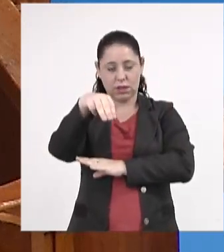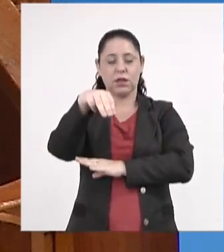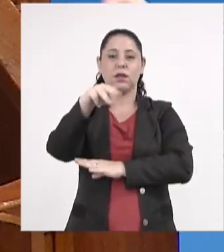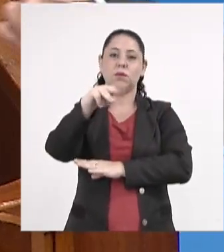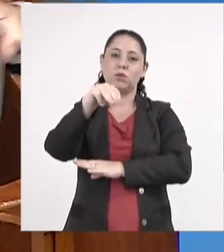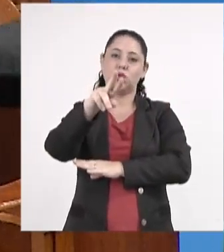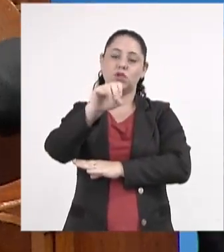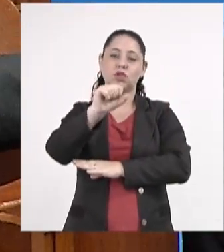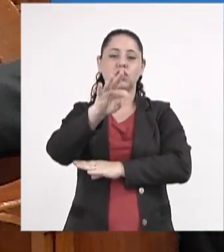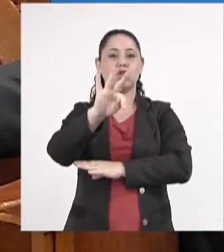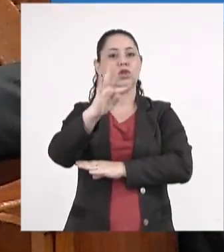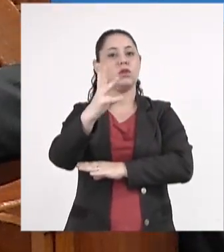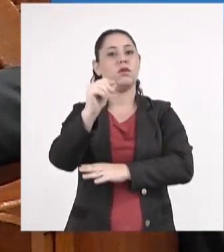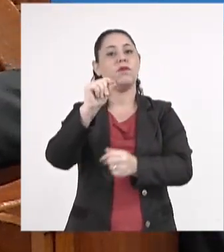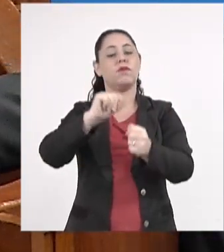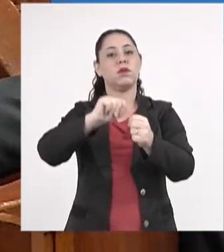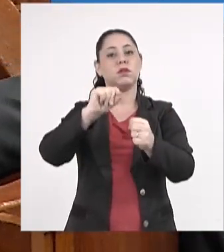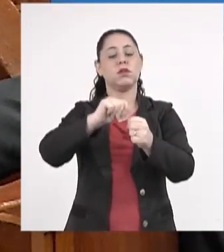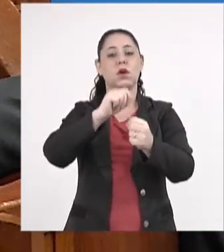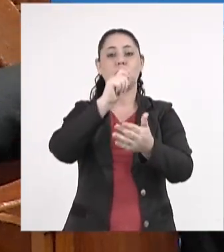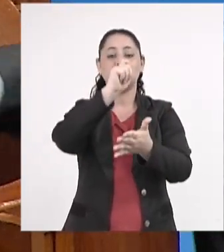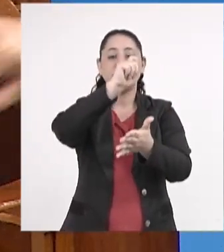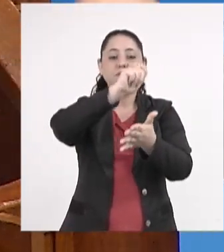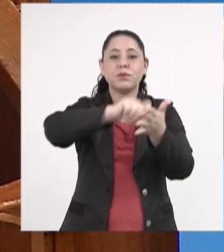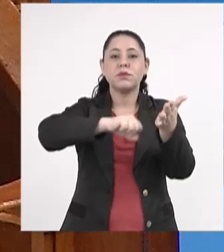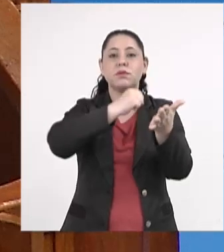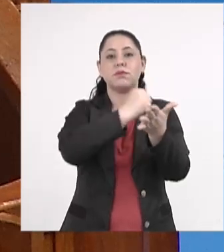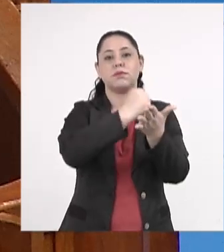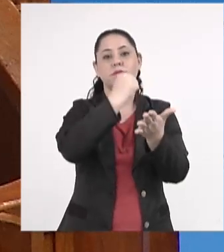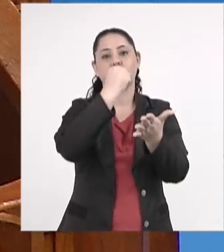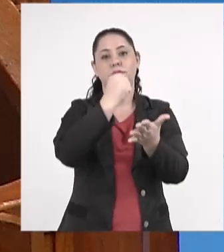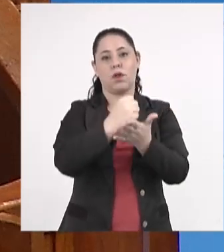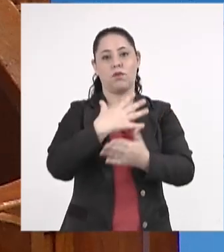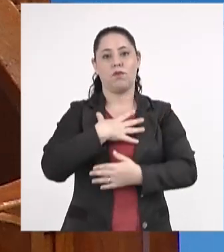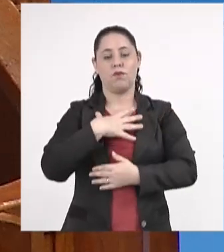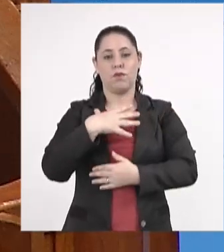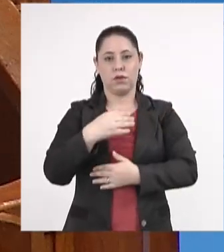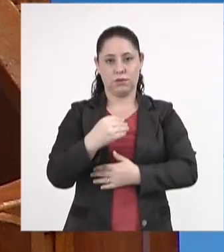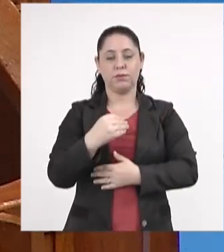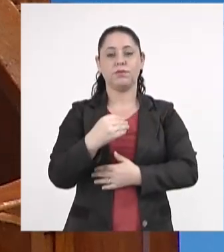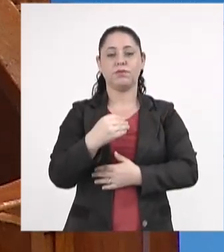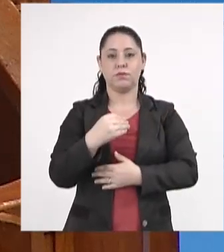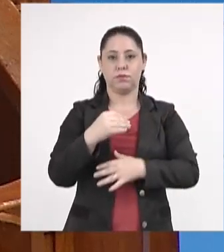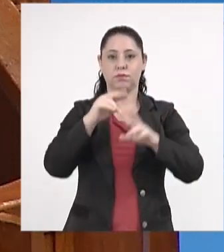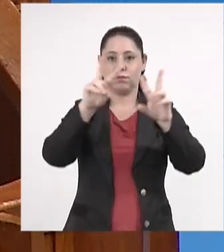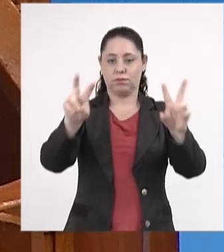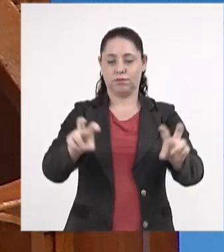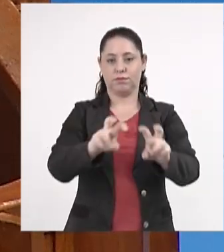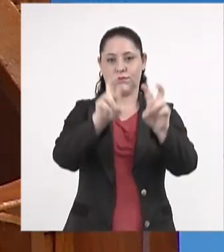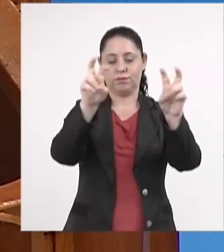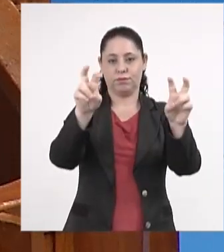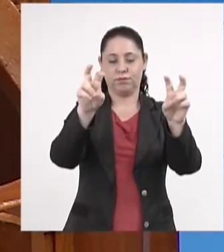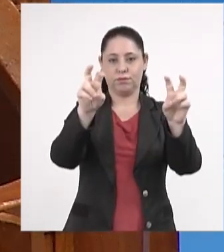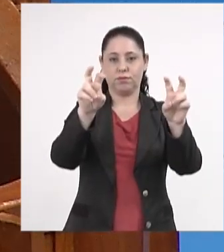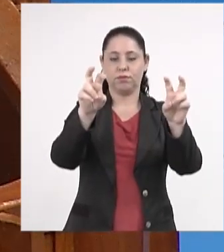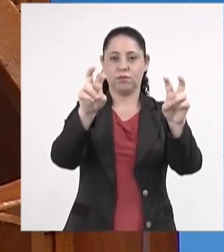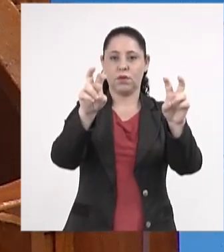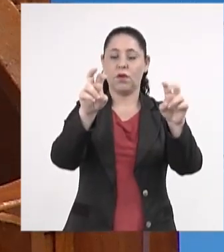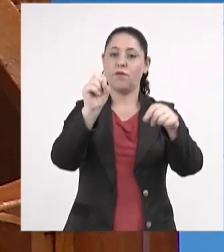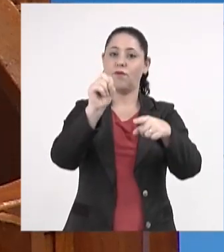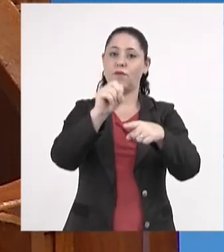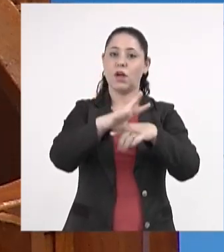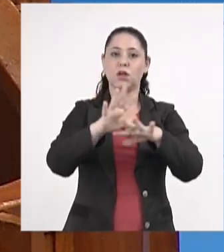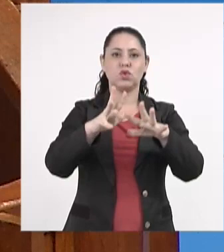e passaram a fazer a inscrição dos seus filhos pela internet e as